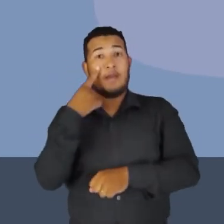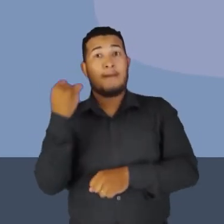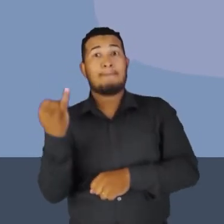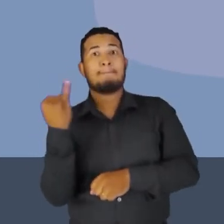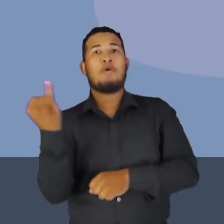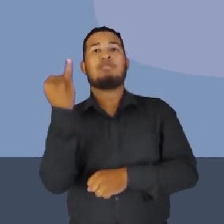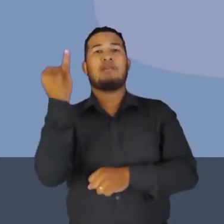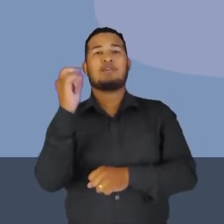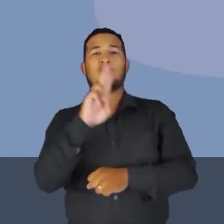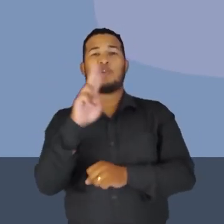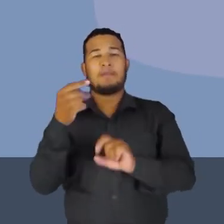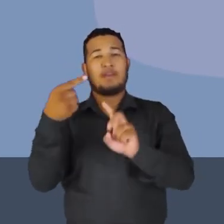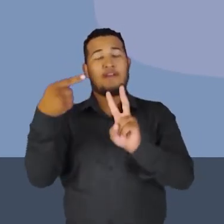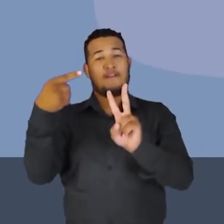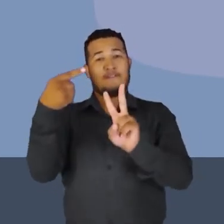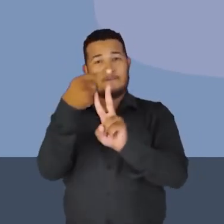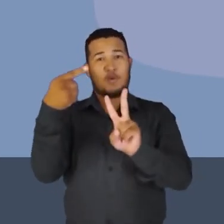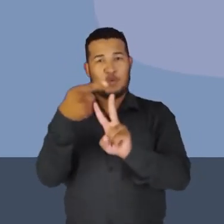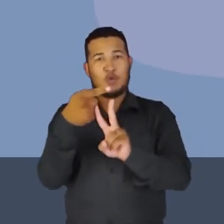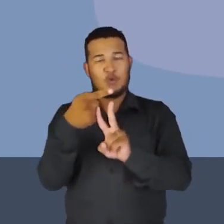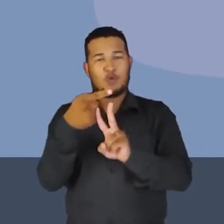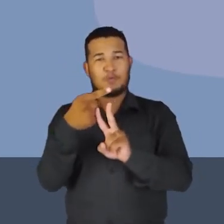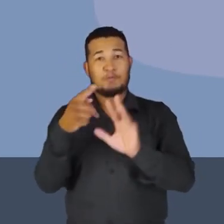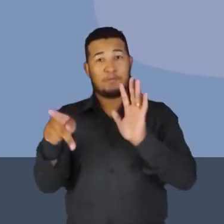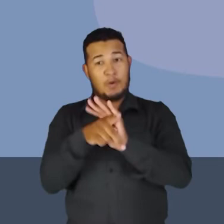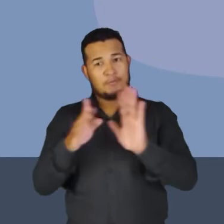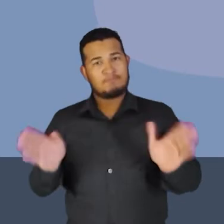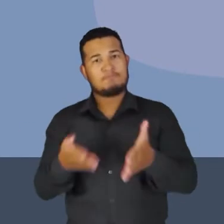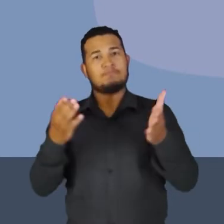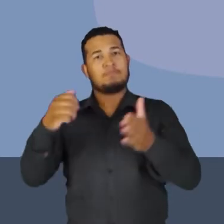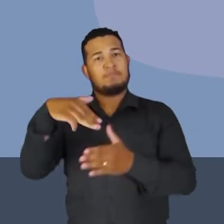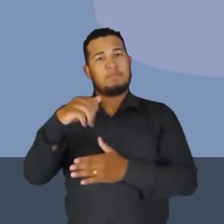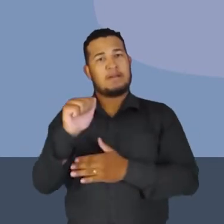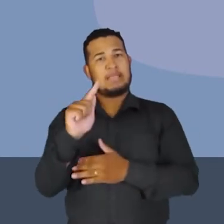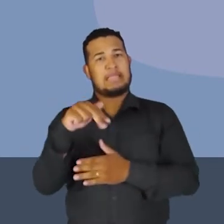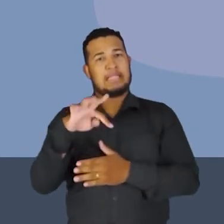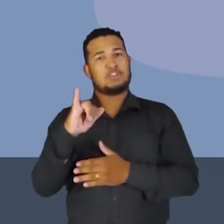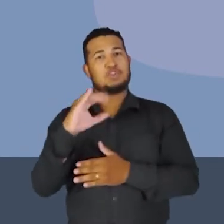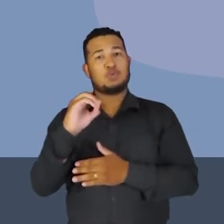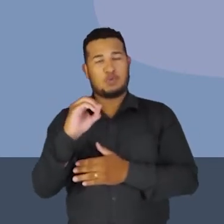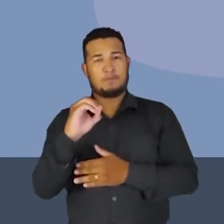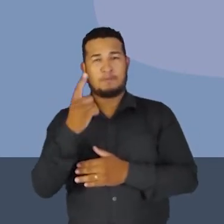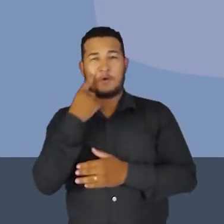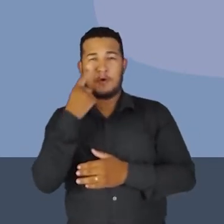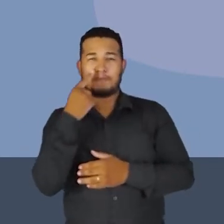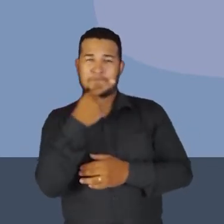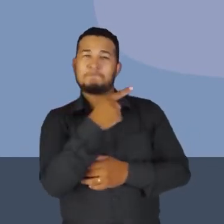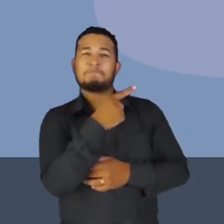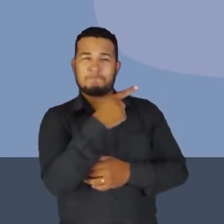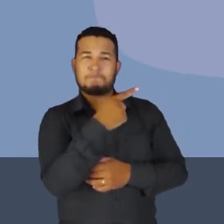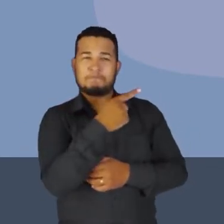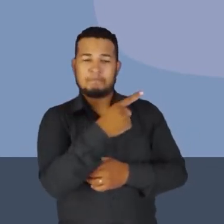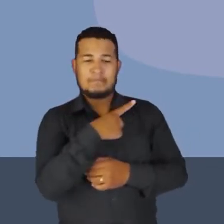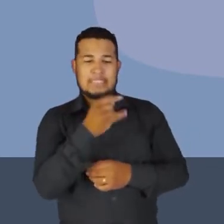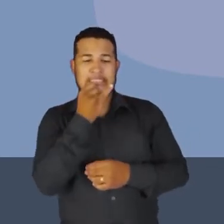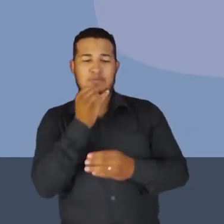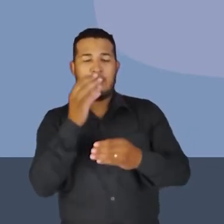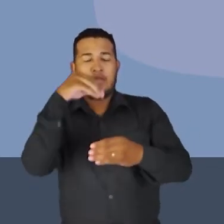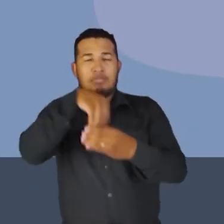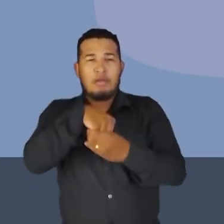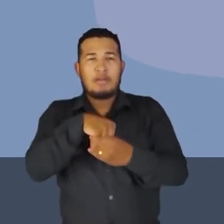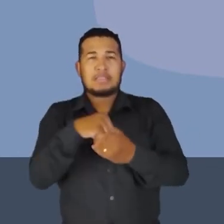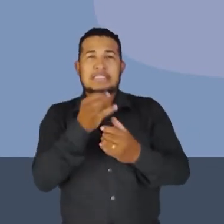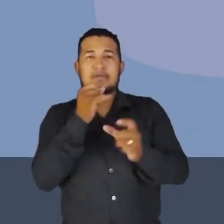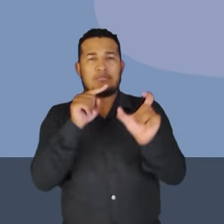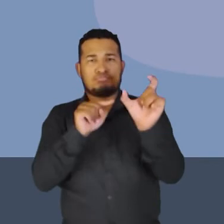chamado de vetor indução magnética. E na nossa figura, eu escolhi um pontinho que eu coloquei ali, dentro da linha de campo,